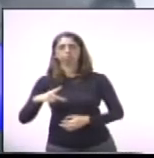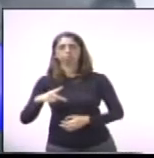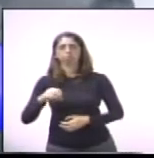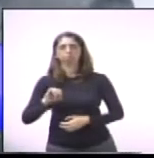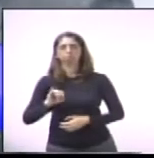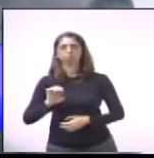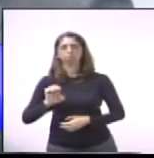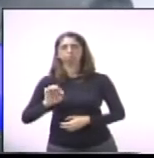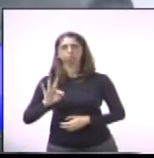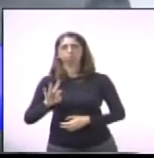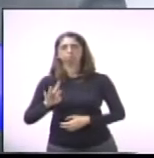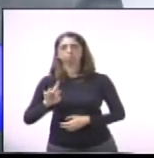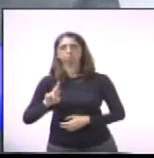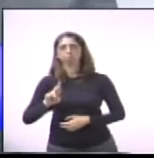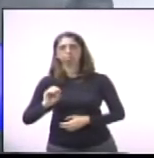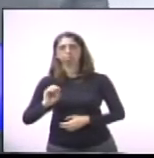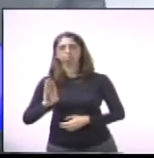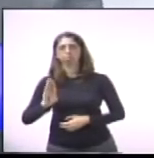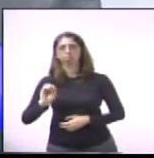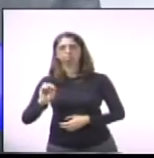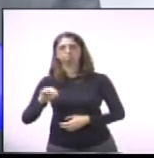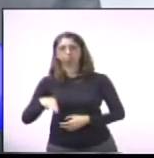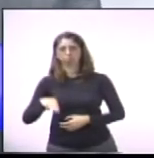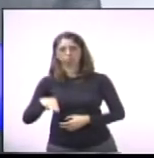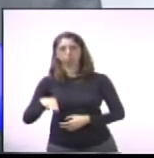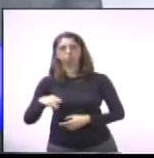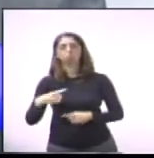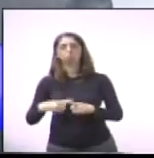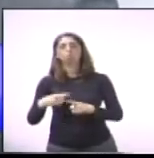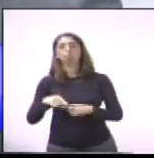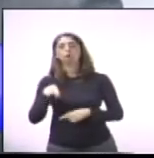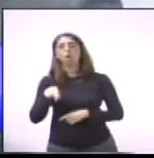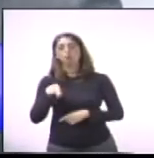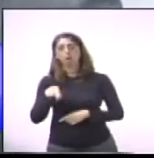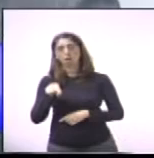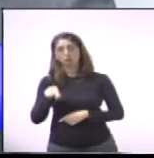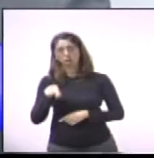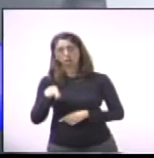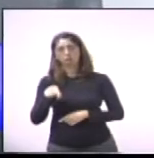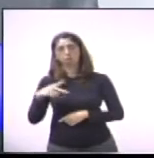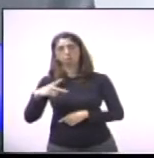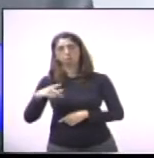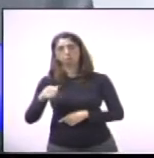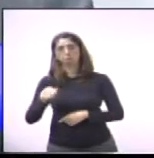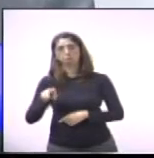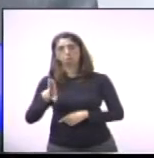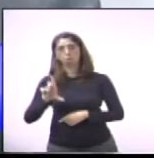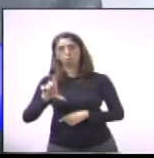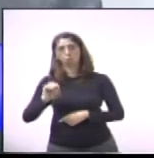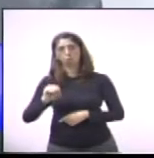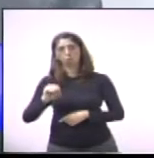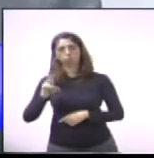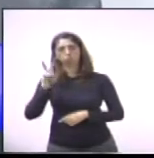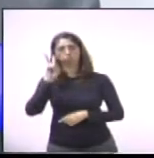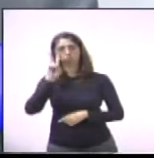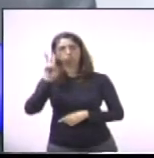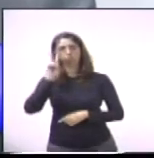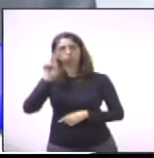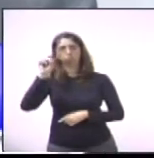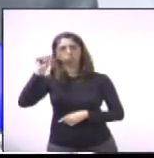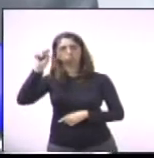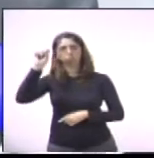partida do Paulo, história impecável na nossa cidade, bastante conhecida especialmente